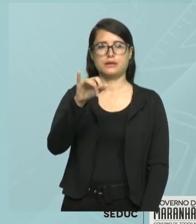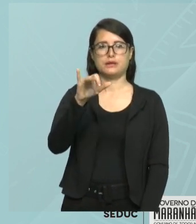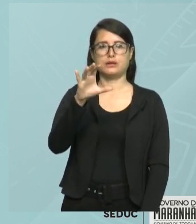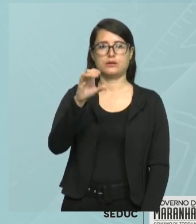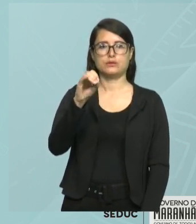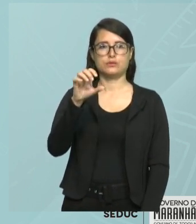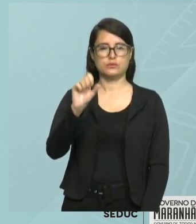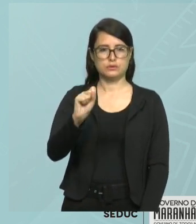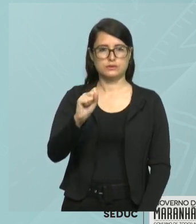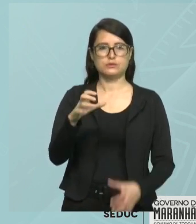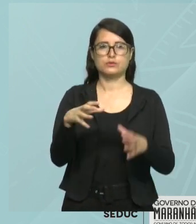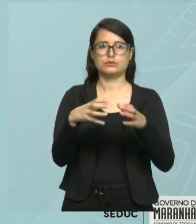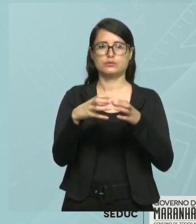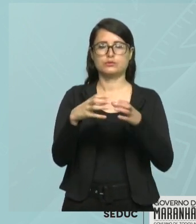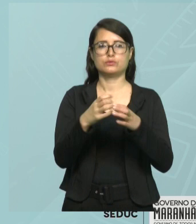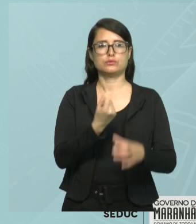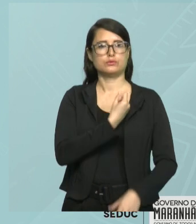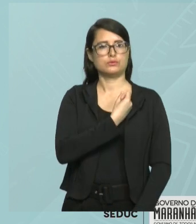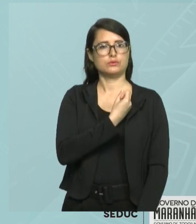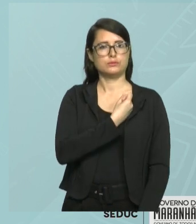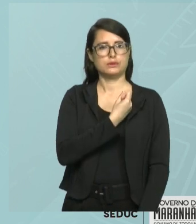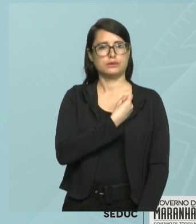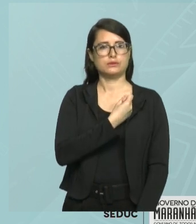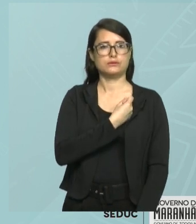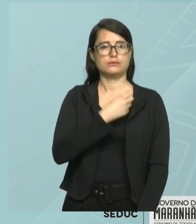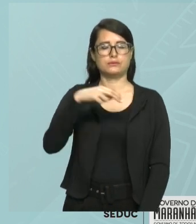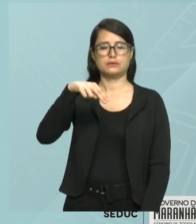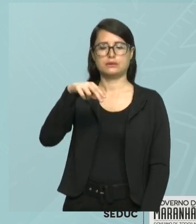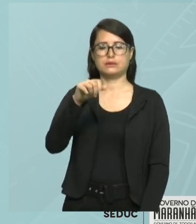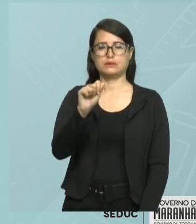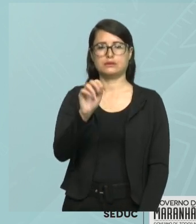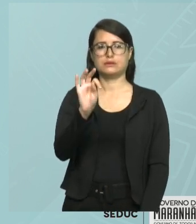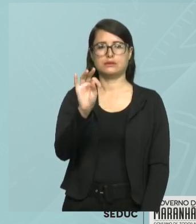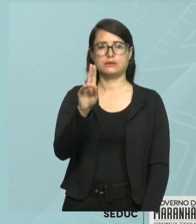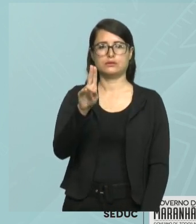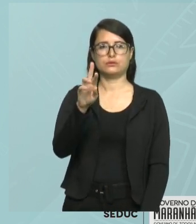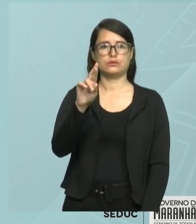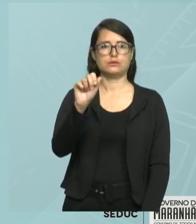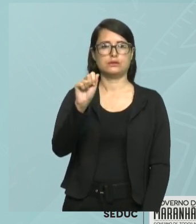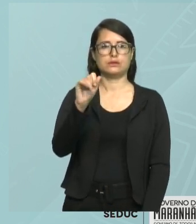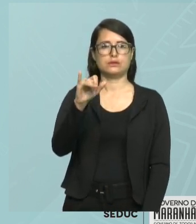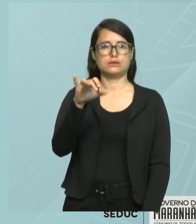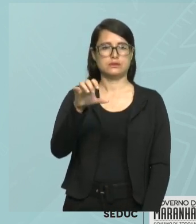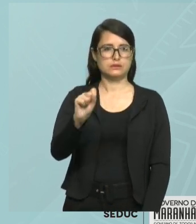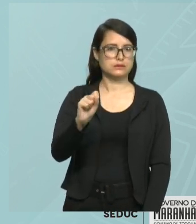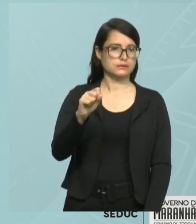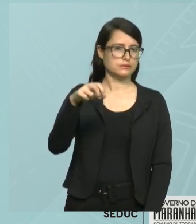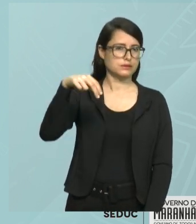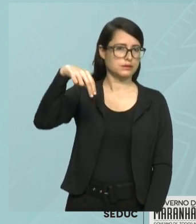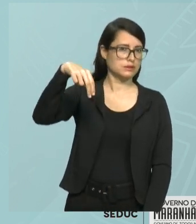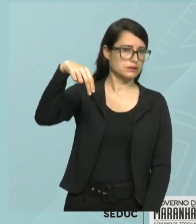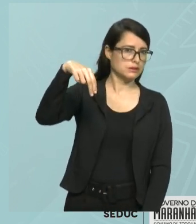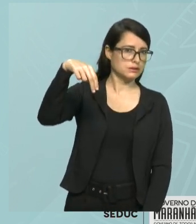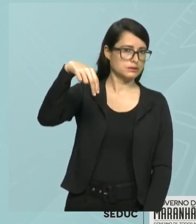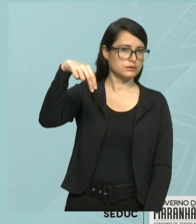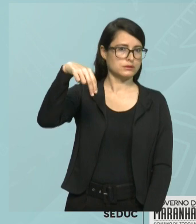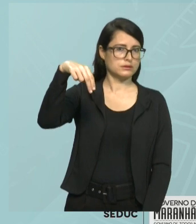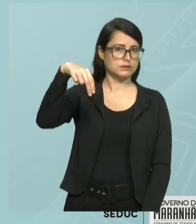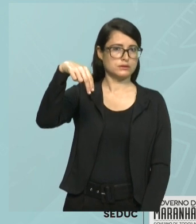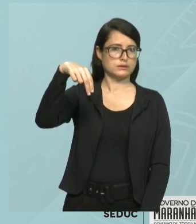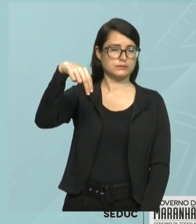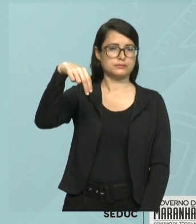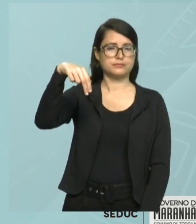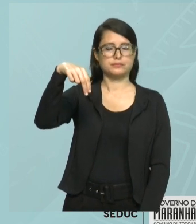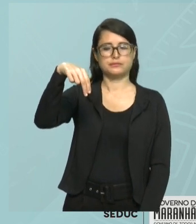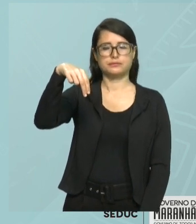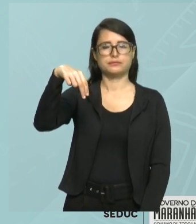números naturais. Representado pela letra N com um corte a mais no meio dessa letra. Um corte que não é normal